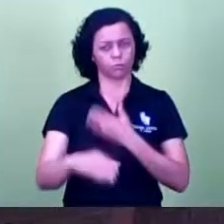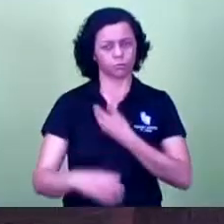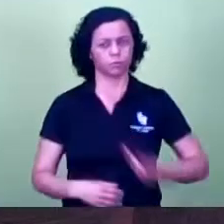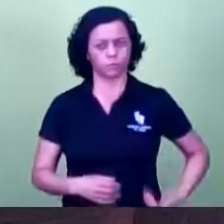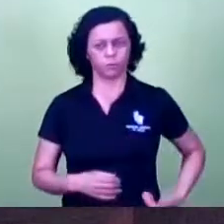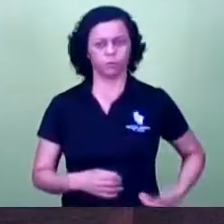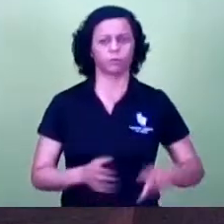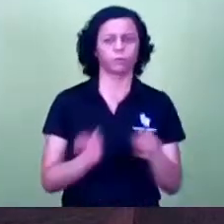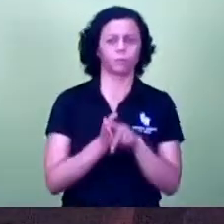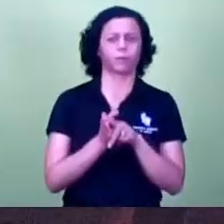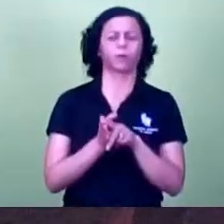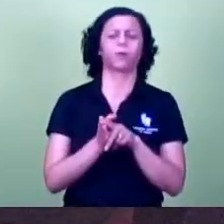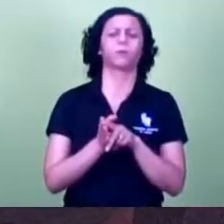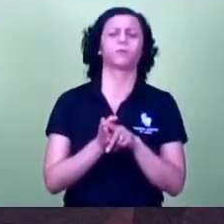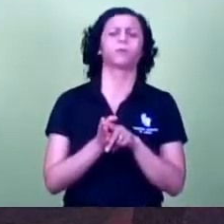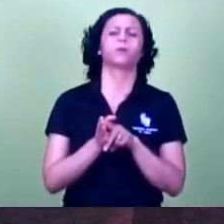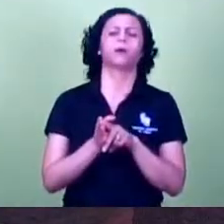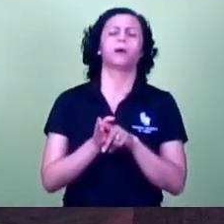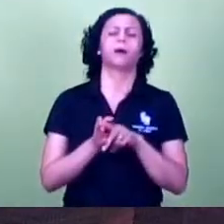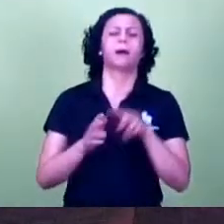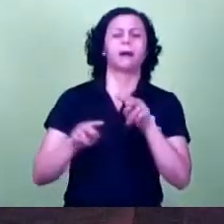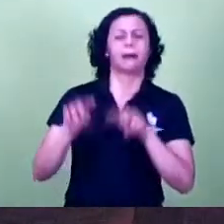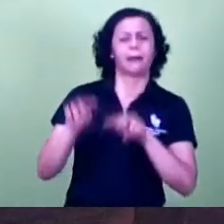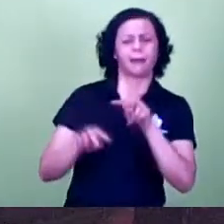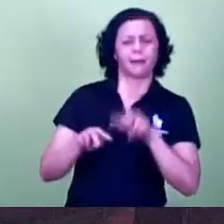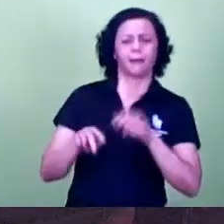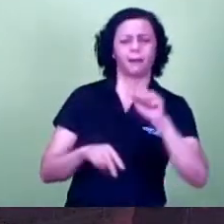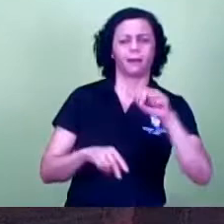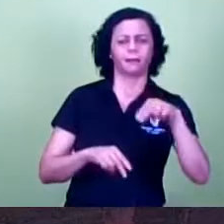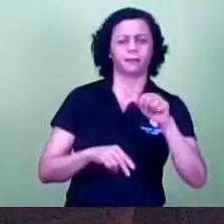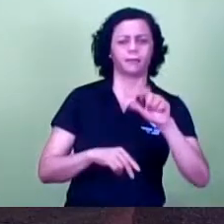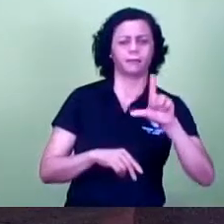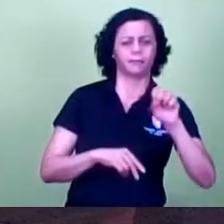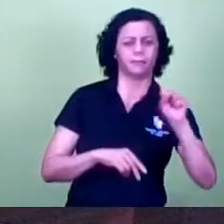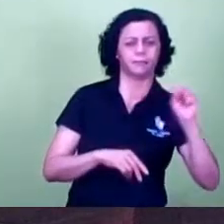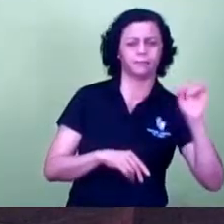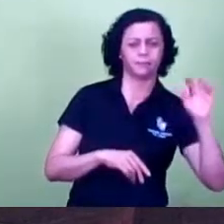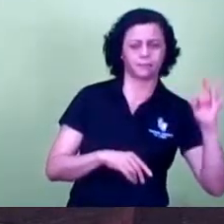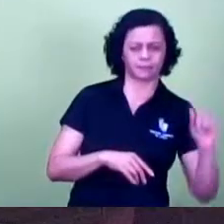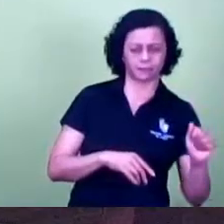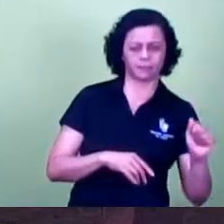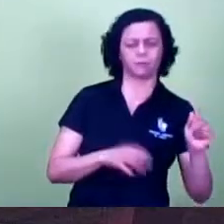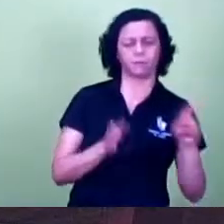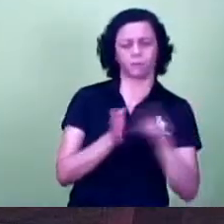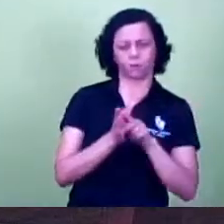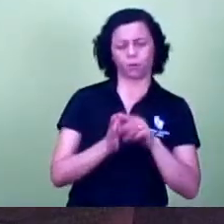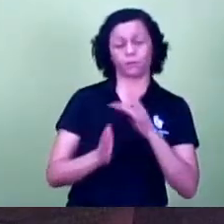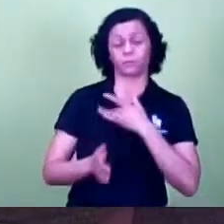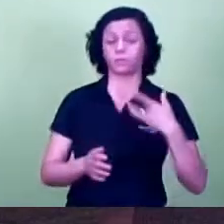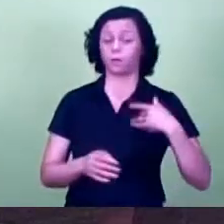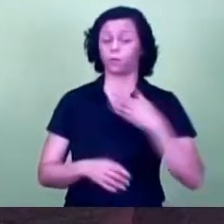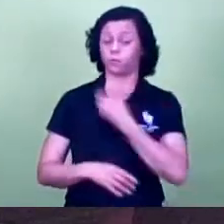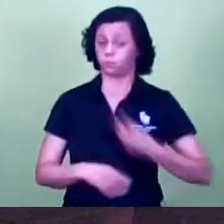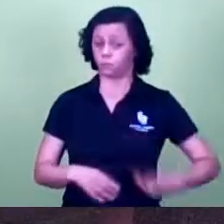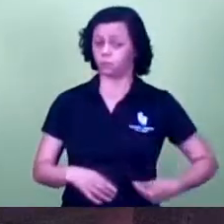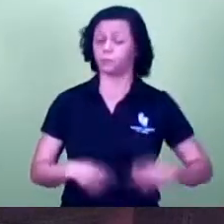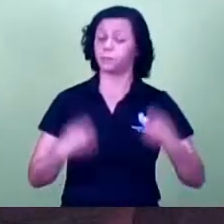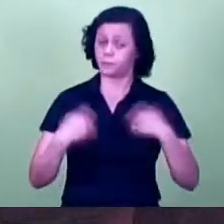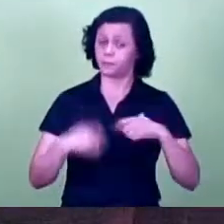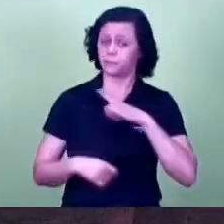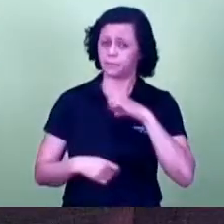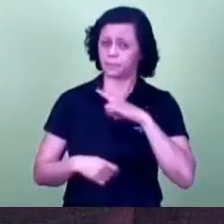pública que nós vamos nomeá-lo já em janeiro é necessário que tenhamos analistas aqui na casa para